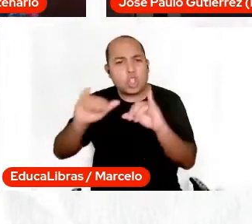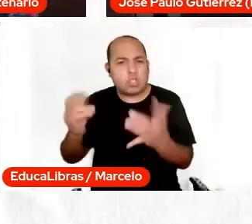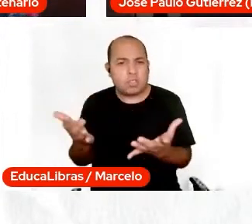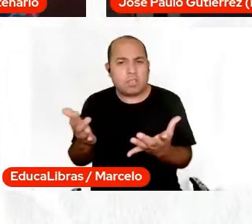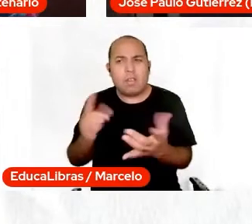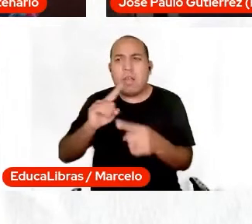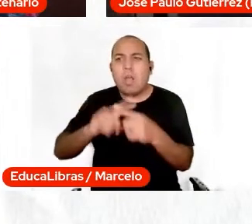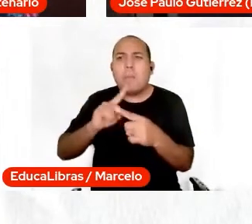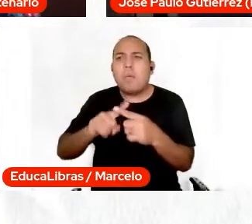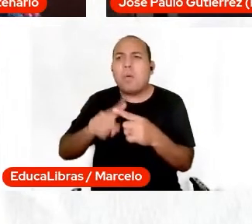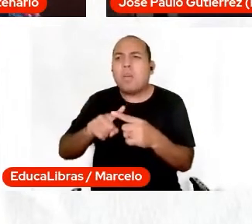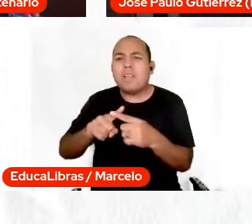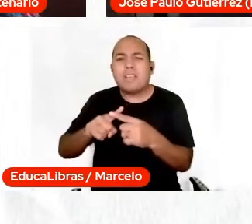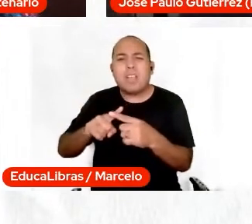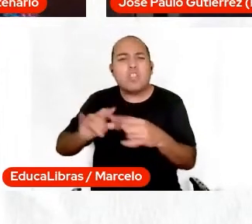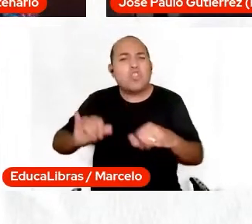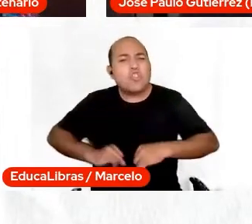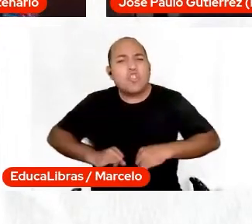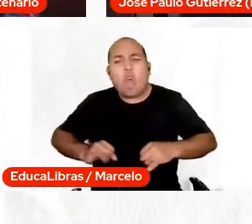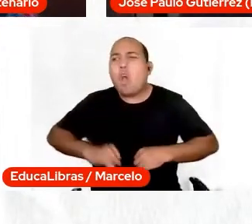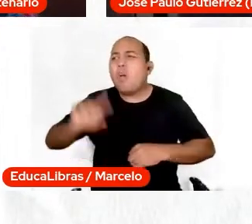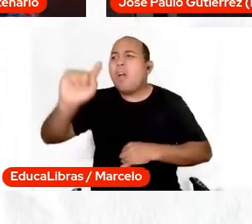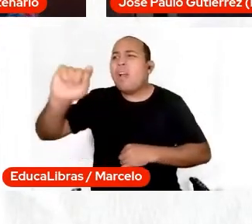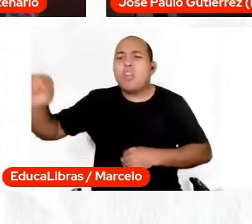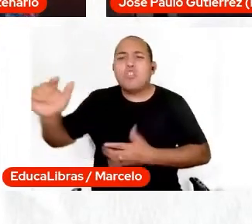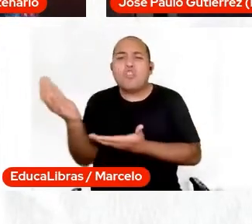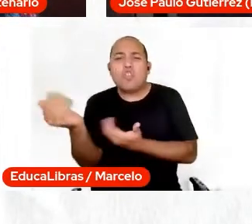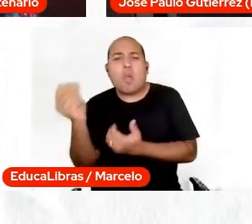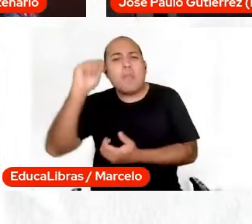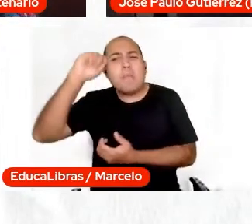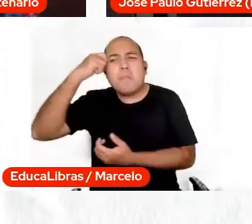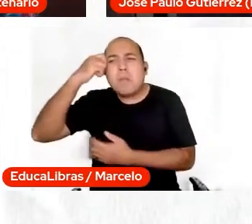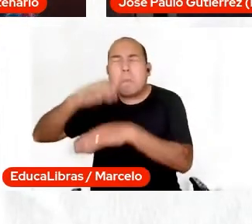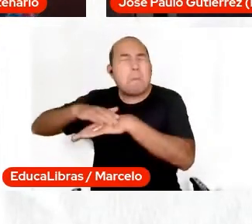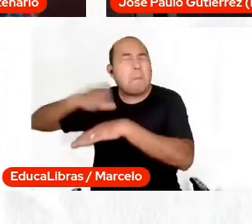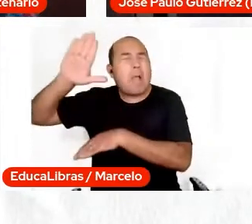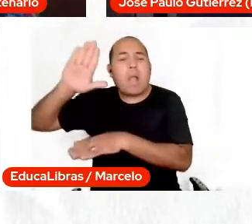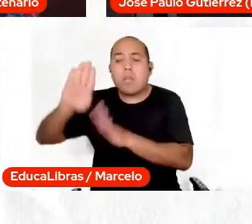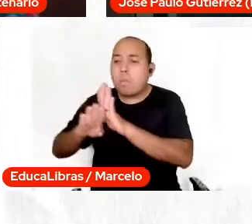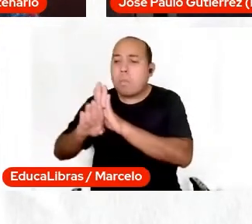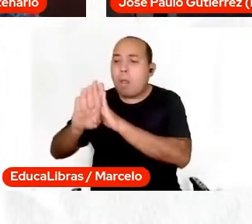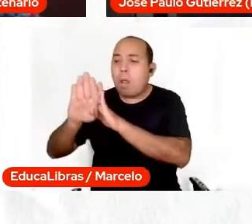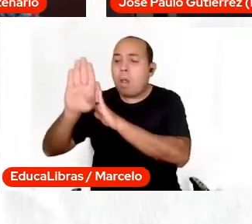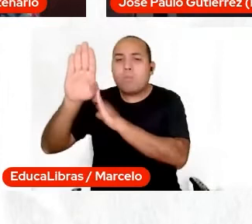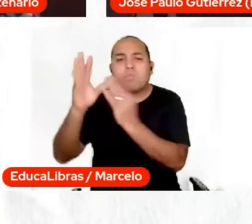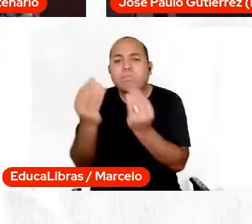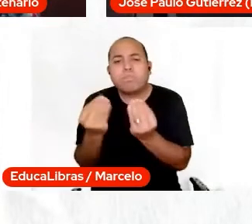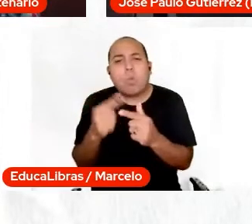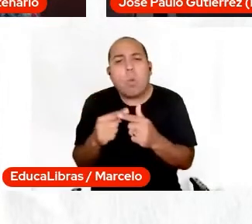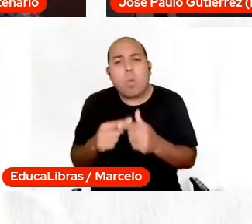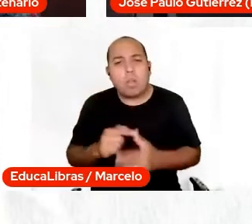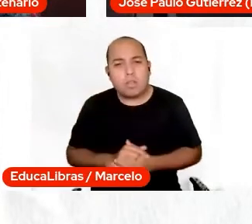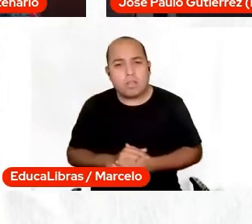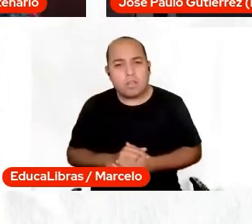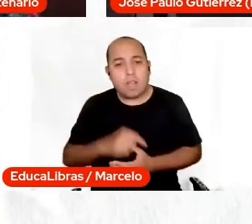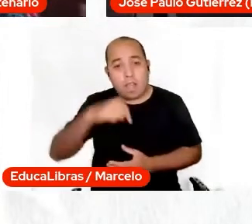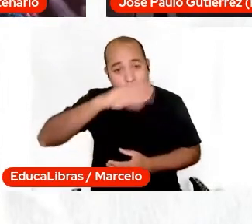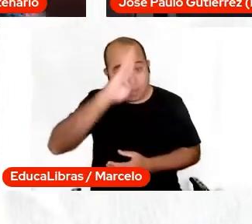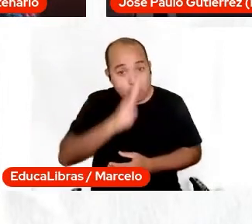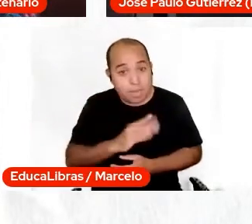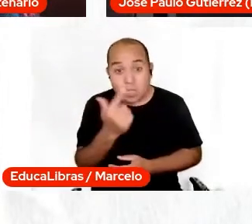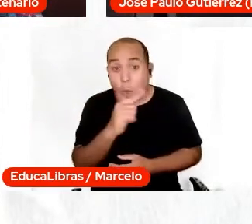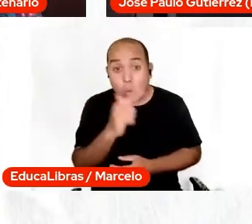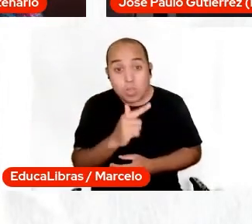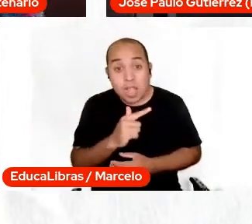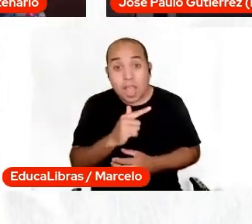só esse grupo social? Por que só jovens negros? E por que que estão matando? o Brasil não tem pena de morte? Então